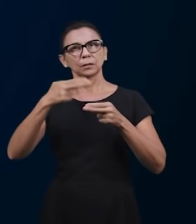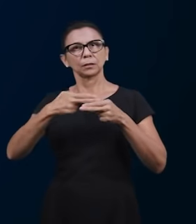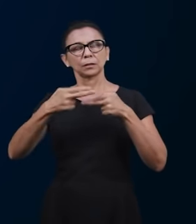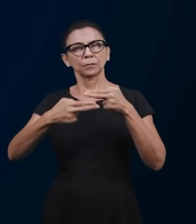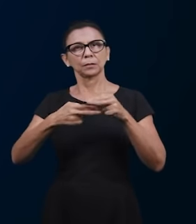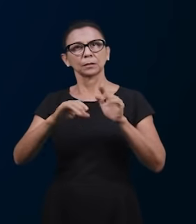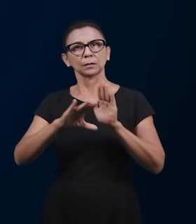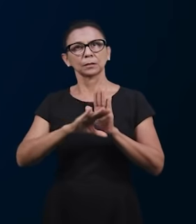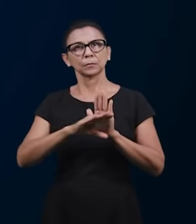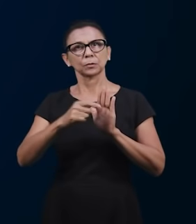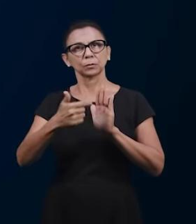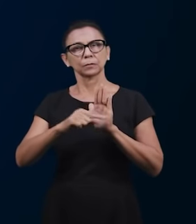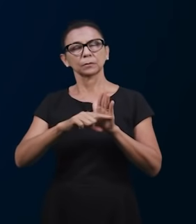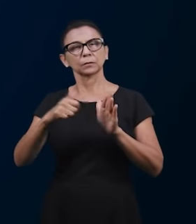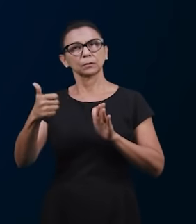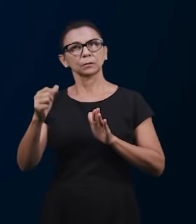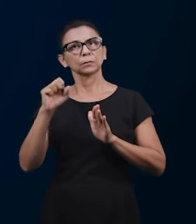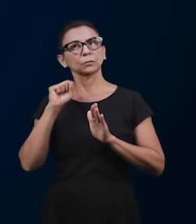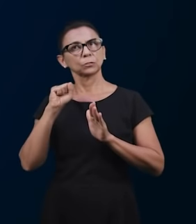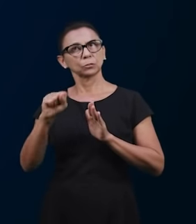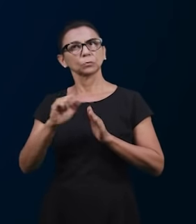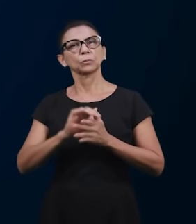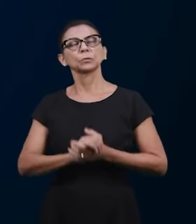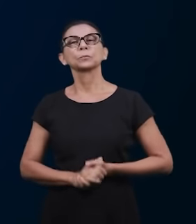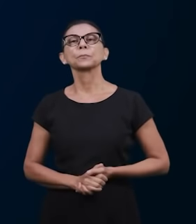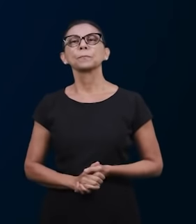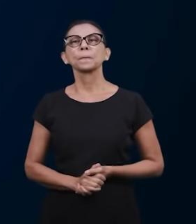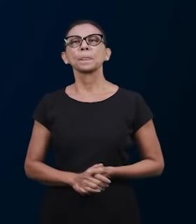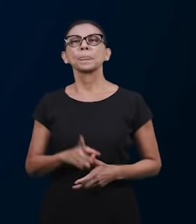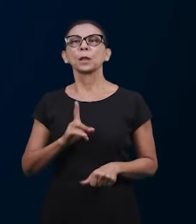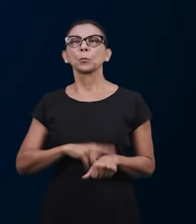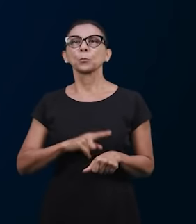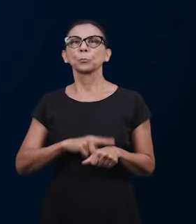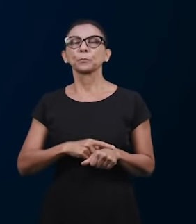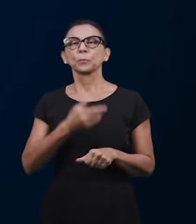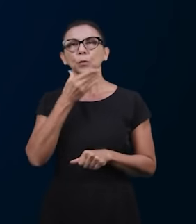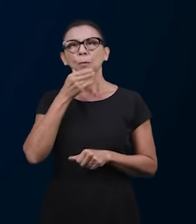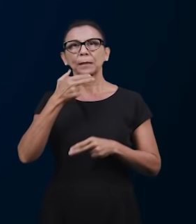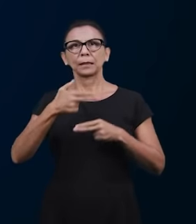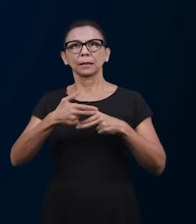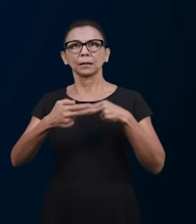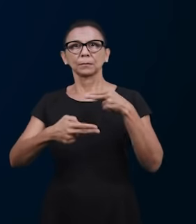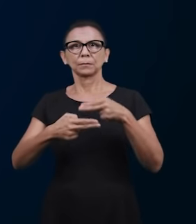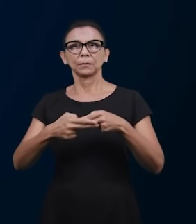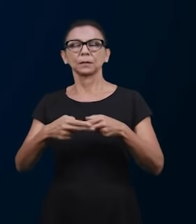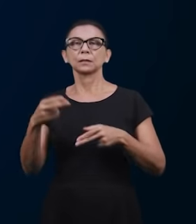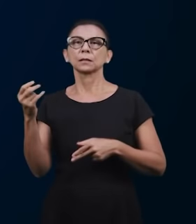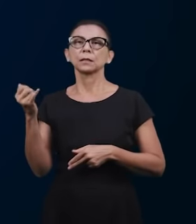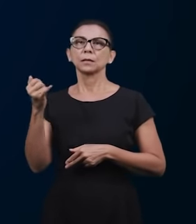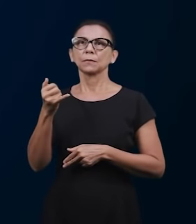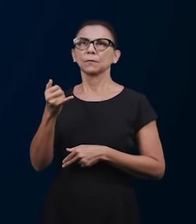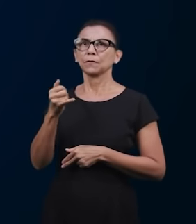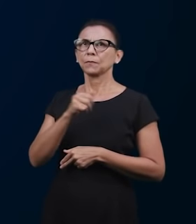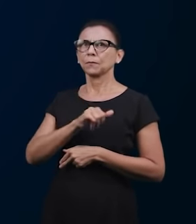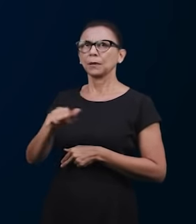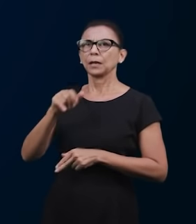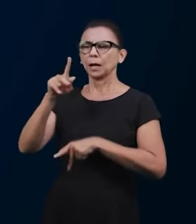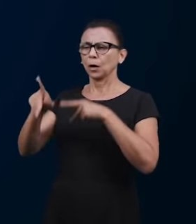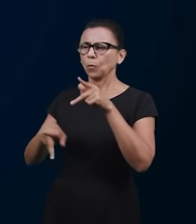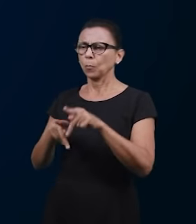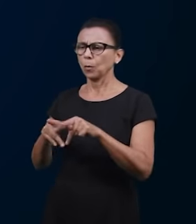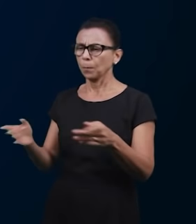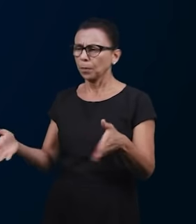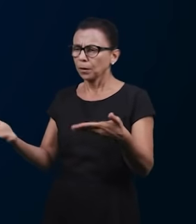por o Senhor em Nehemiah 2.18, que é quando Nehemiah anima ao povo a